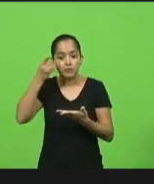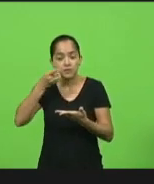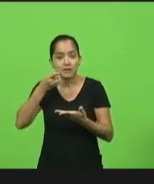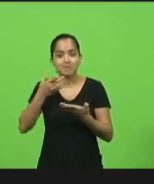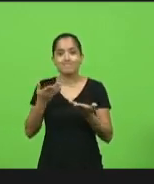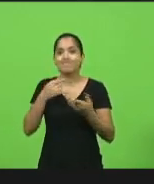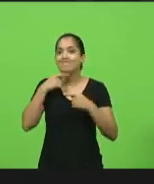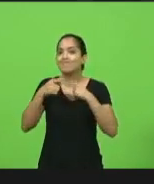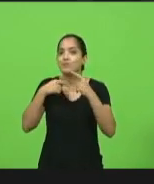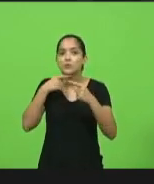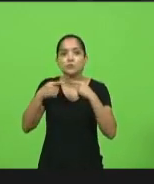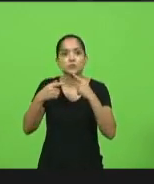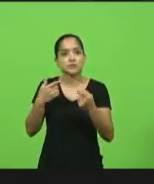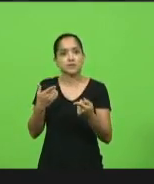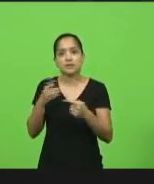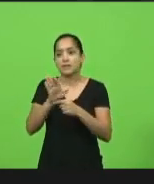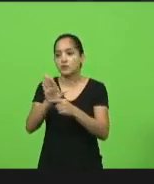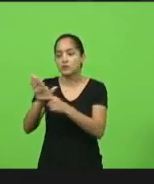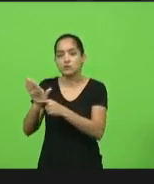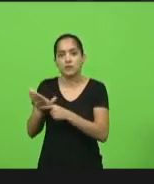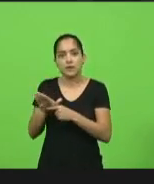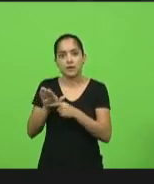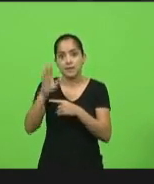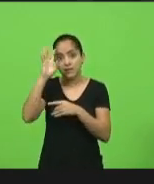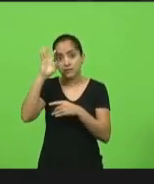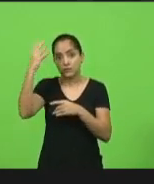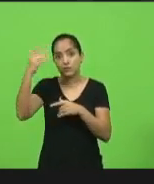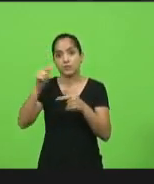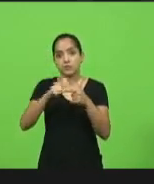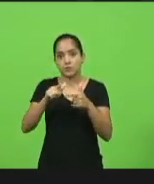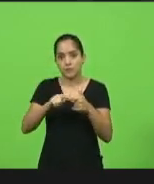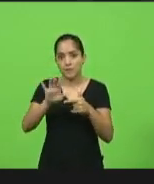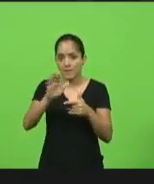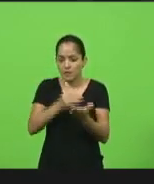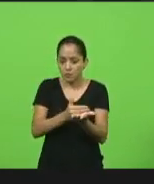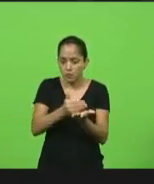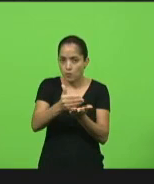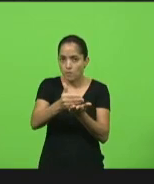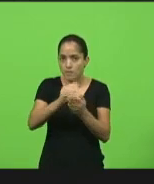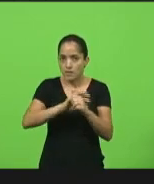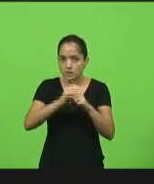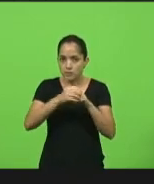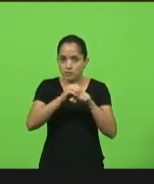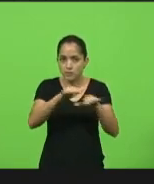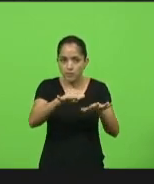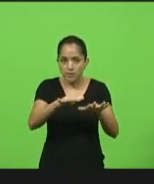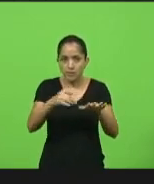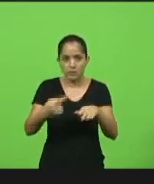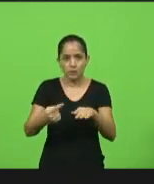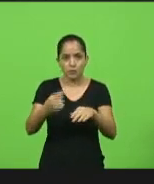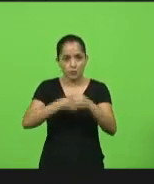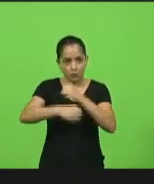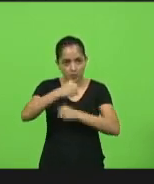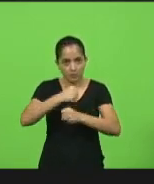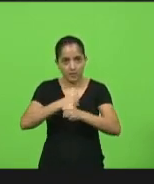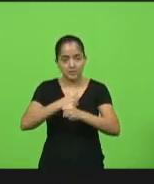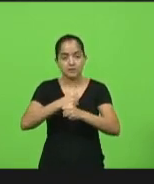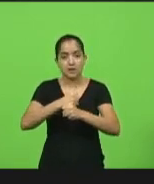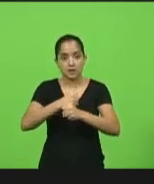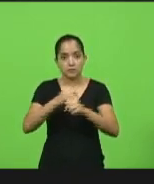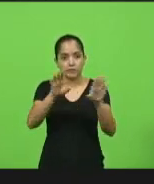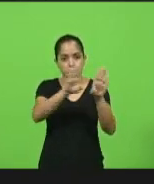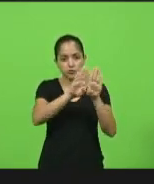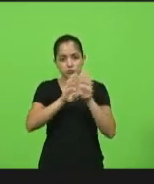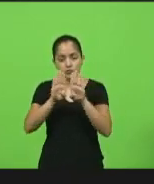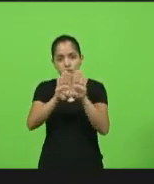resolver o problema daquela família. No começo da pandemia, quando fechou tudo lá em 18 de março, as pessoas que